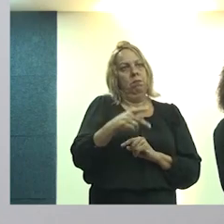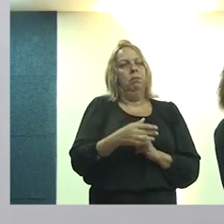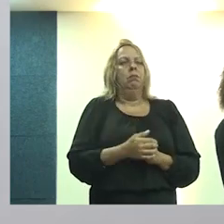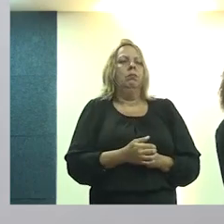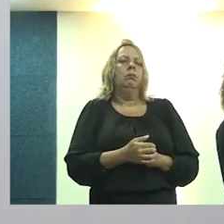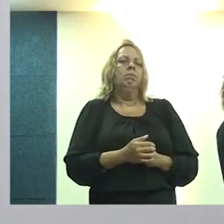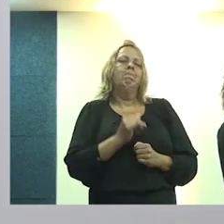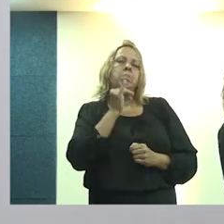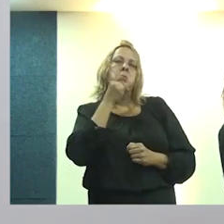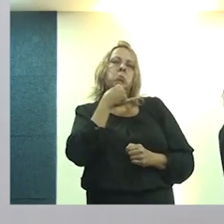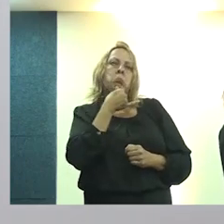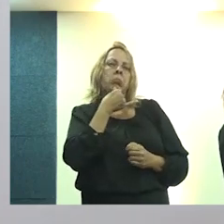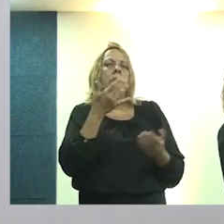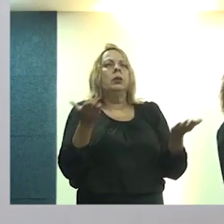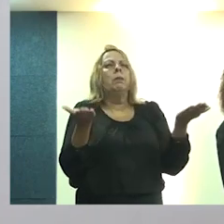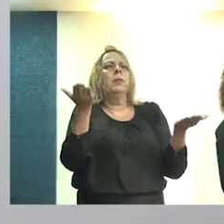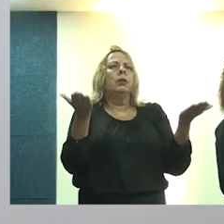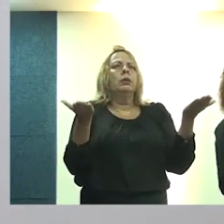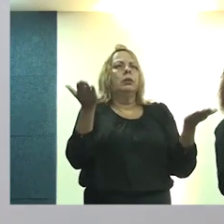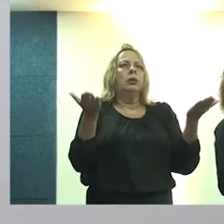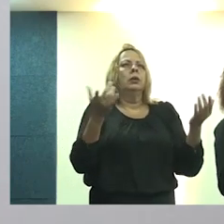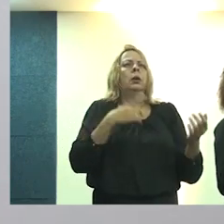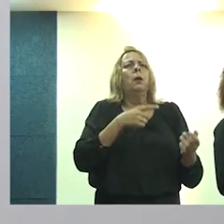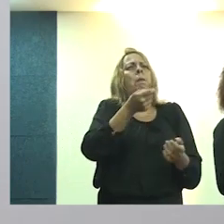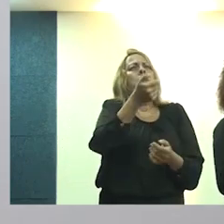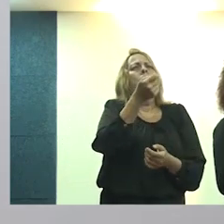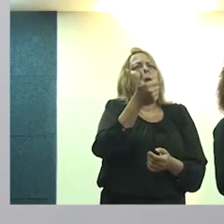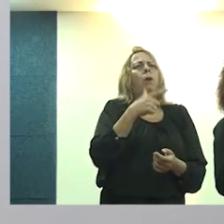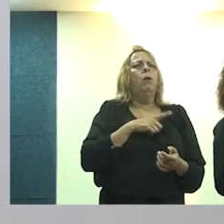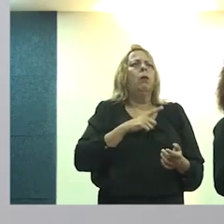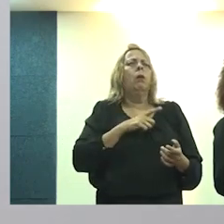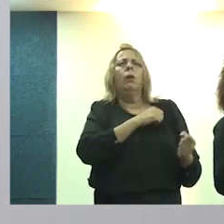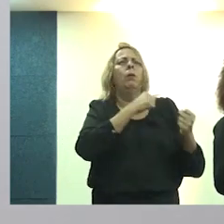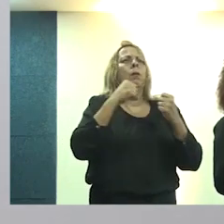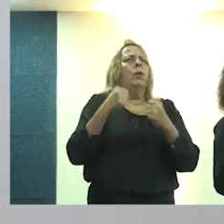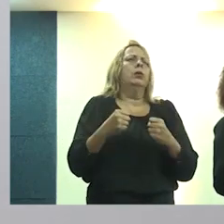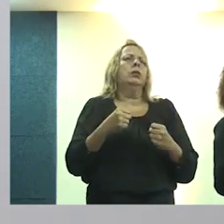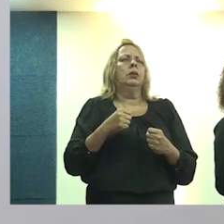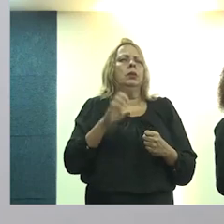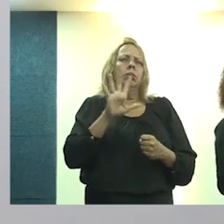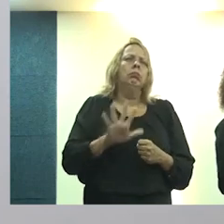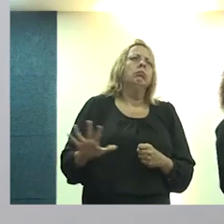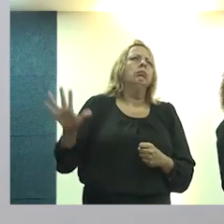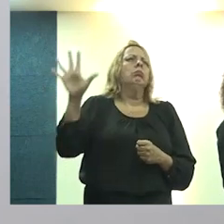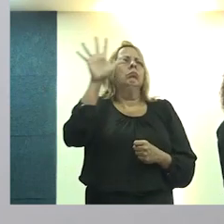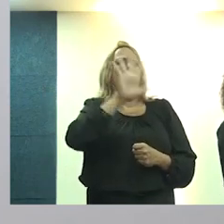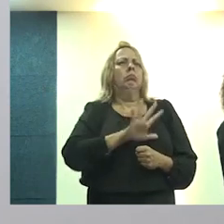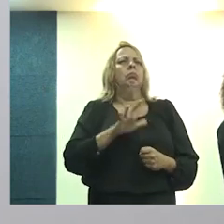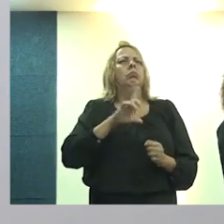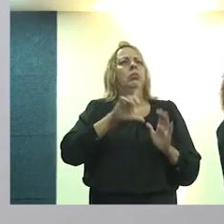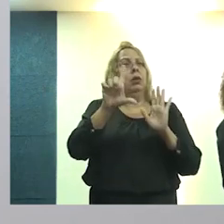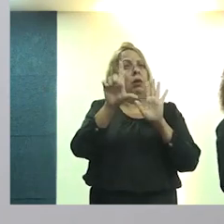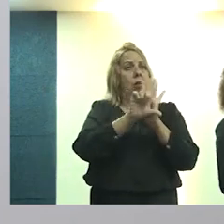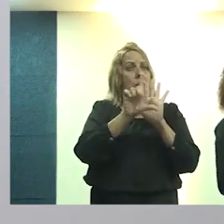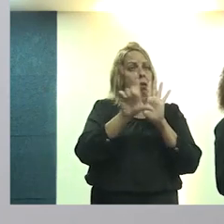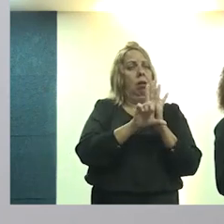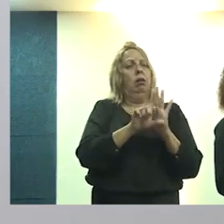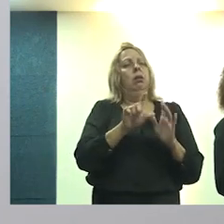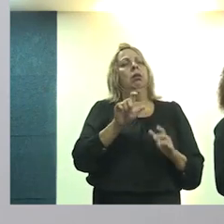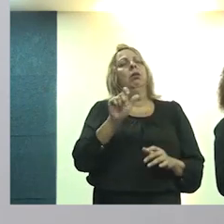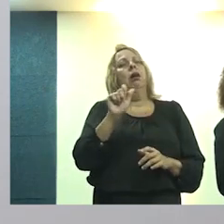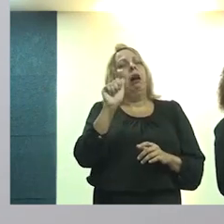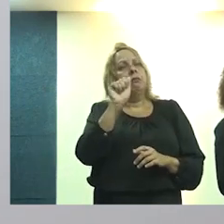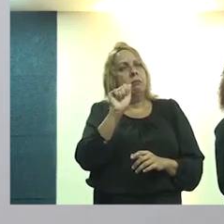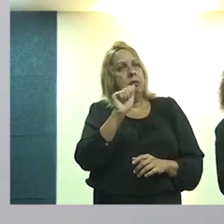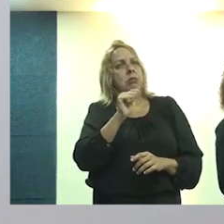gente teve, infelizmente, um balanço de muito pouco aproveitamento do poder do Estado para mover essa lei da assistência técnica.